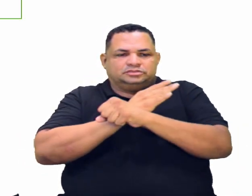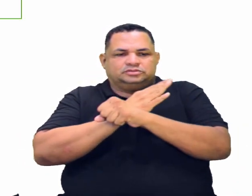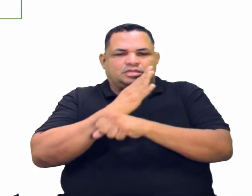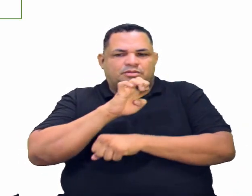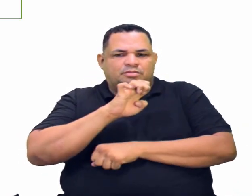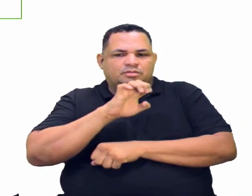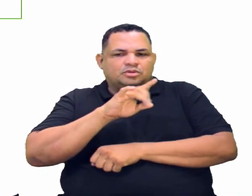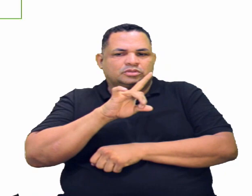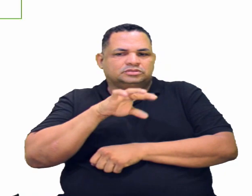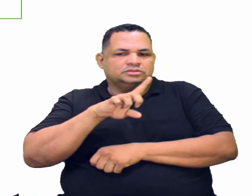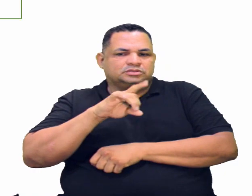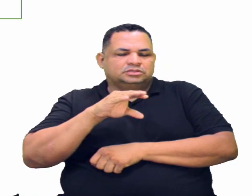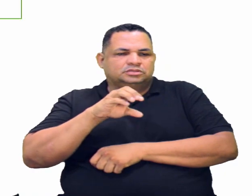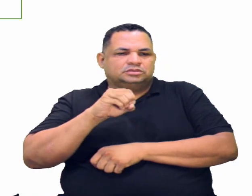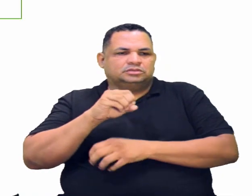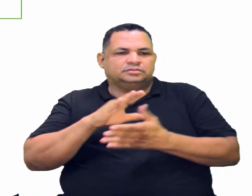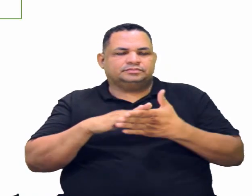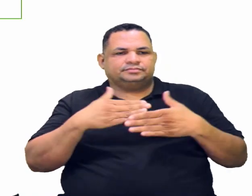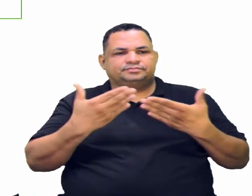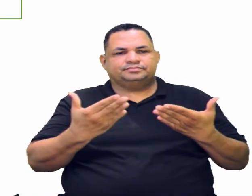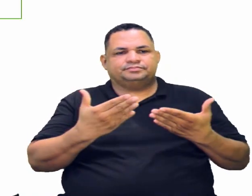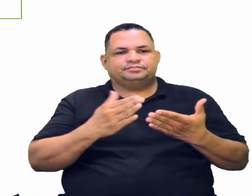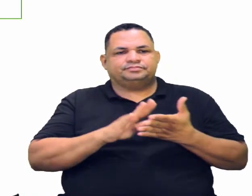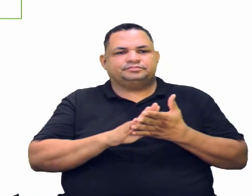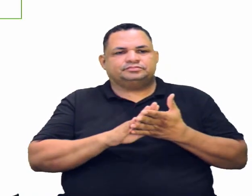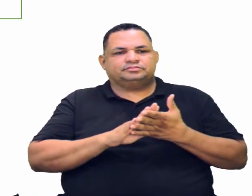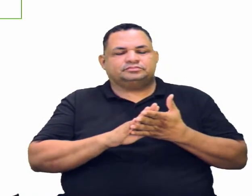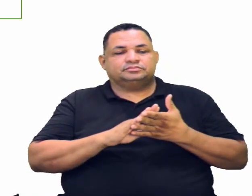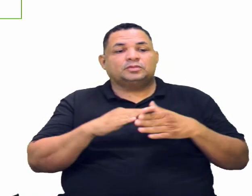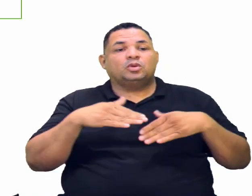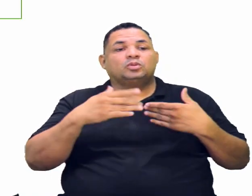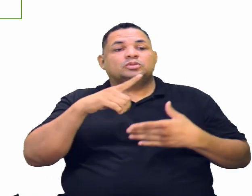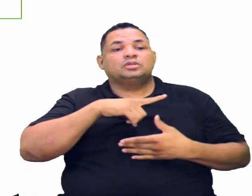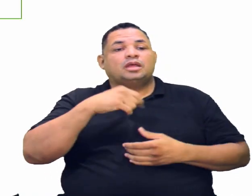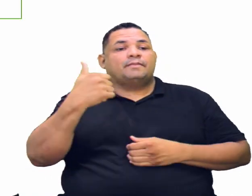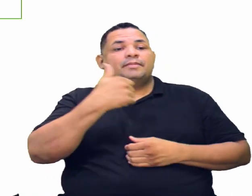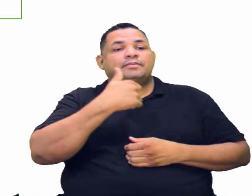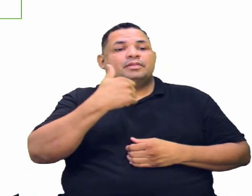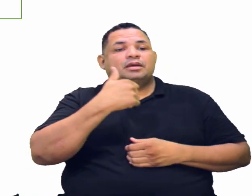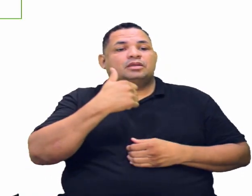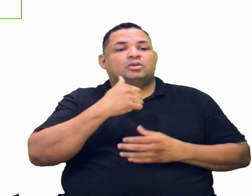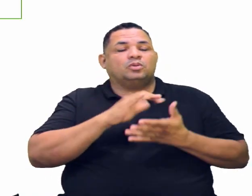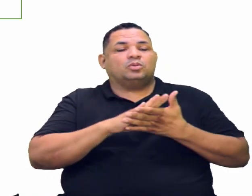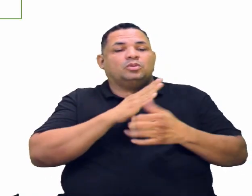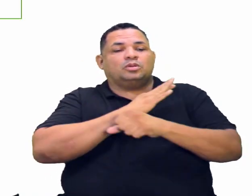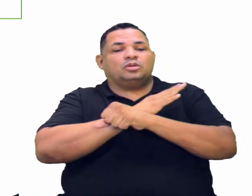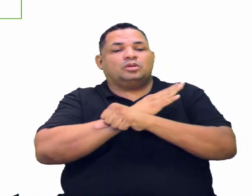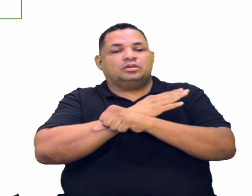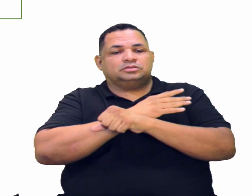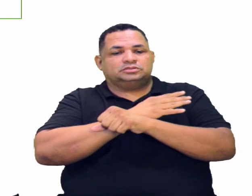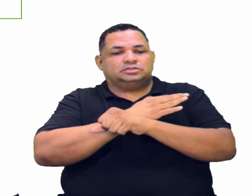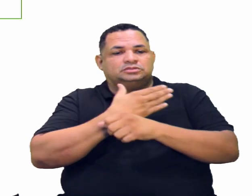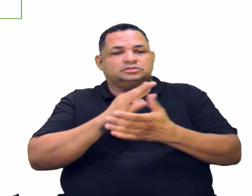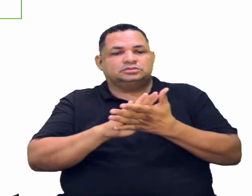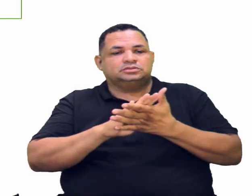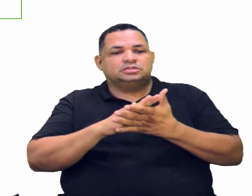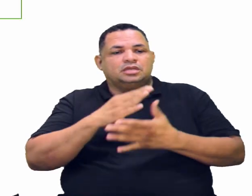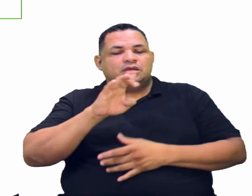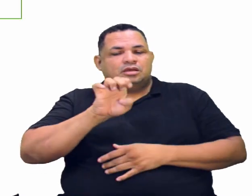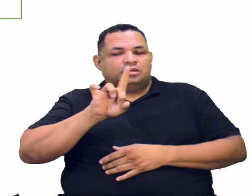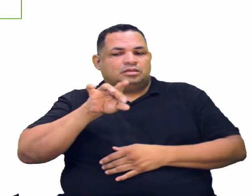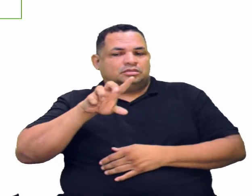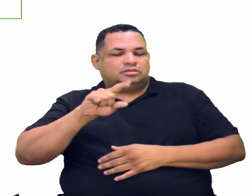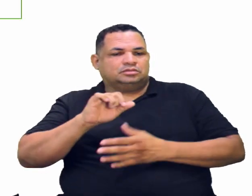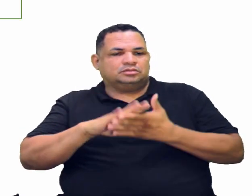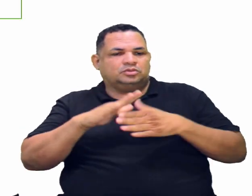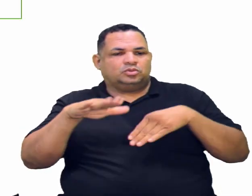primário oxida parcialmente. Quando é que a gente obtém ácido carboxílico? Quando o